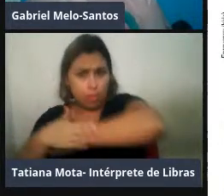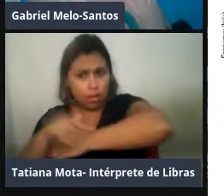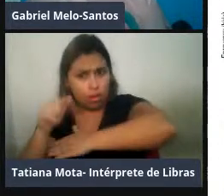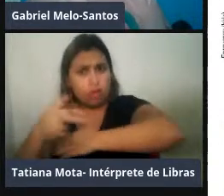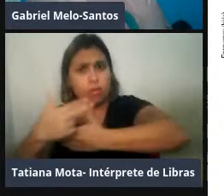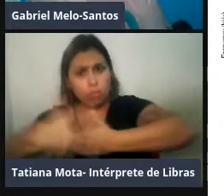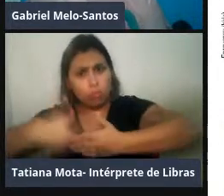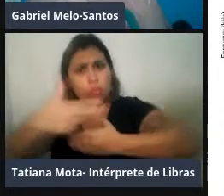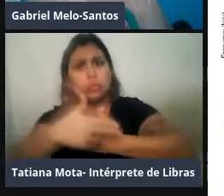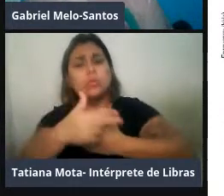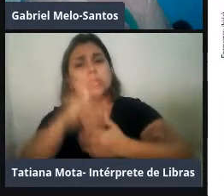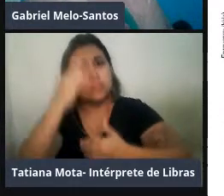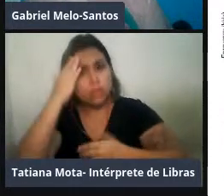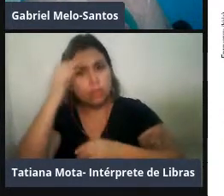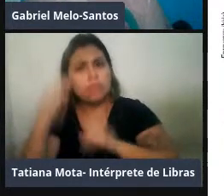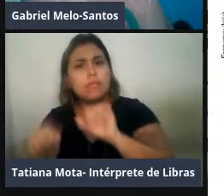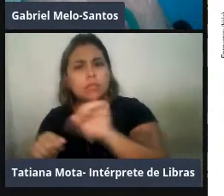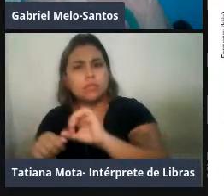dessas sequências,